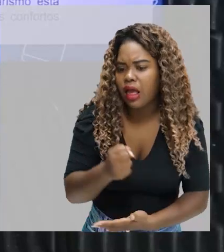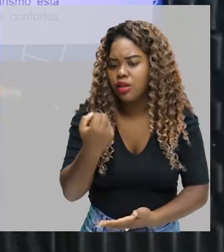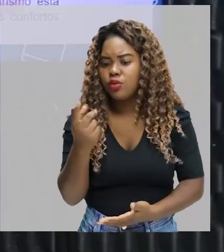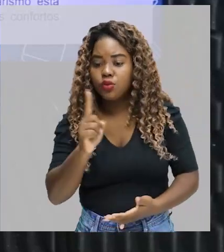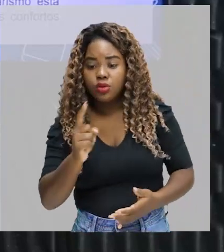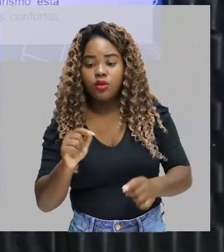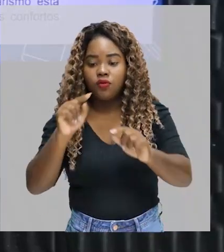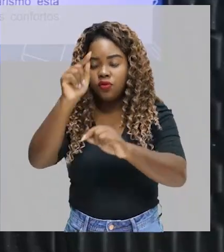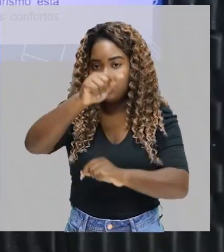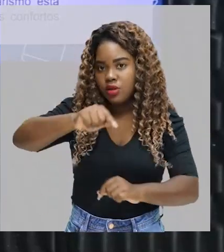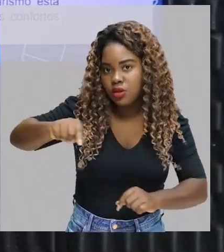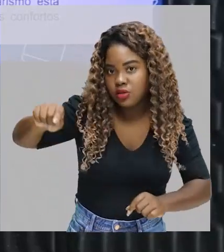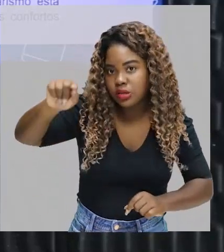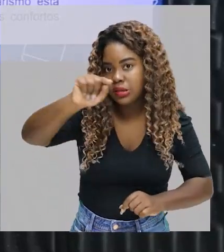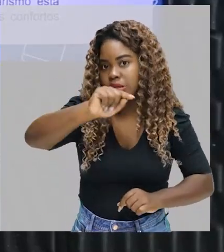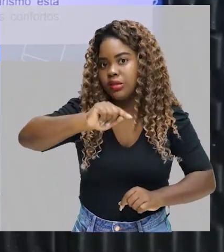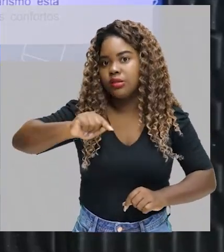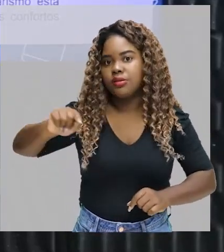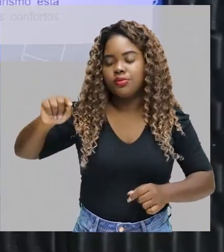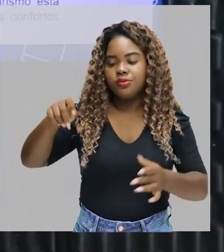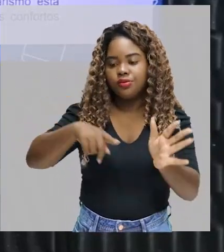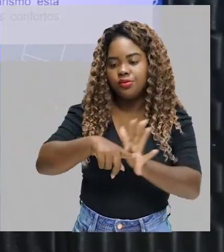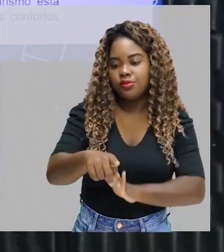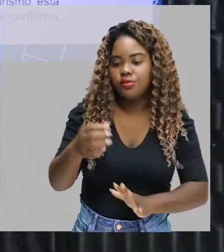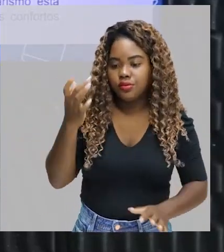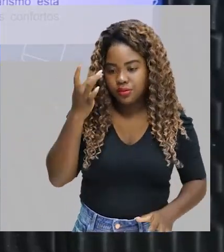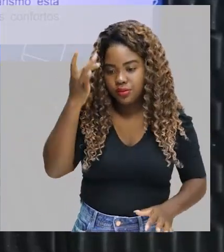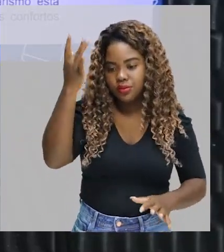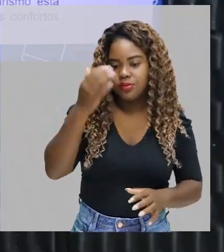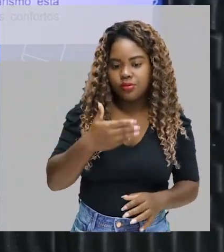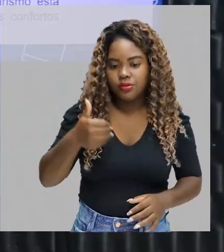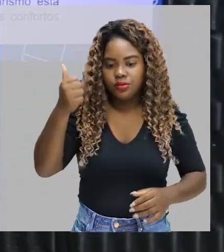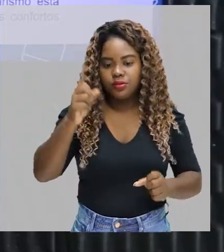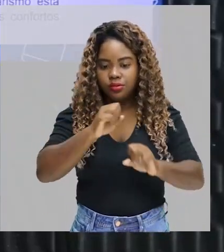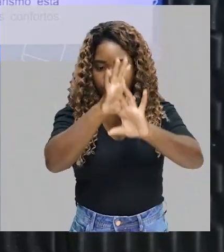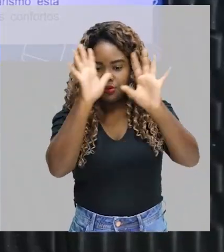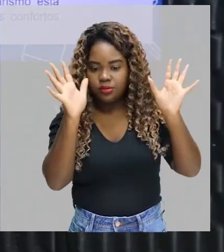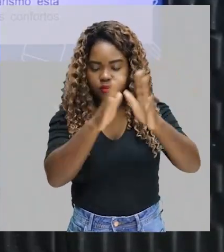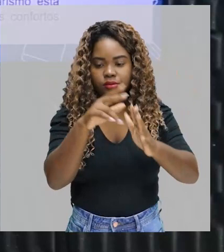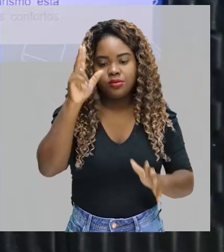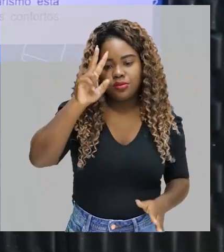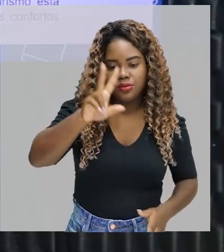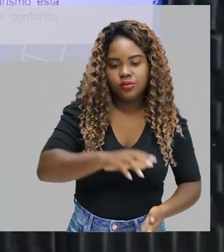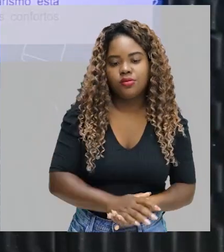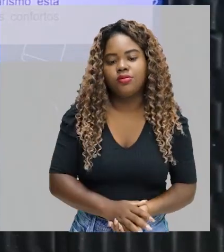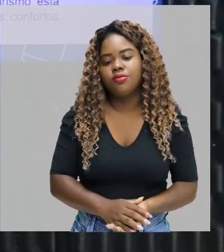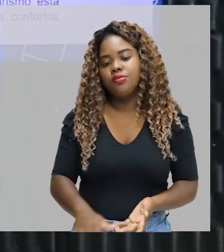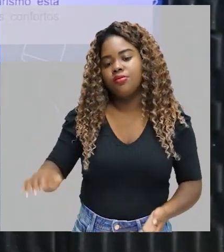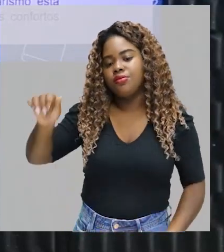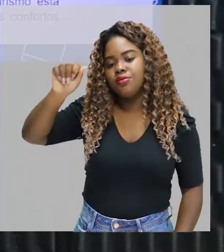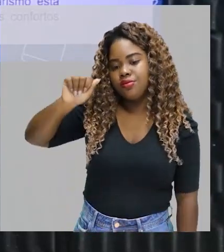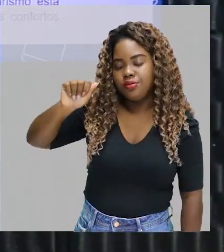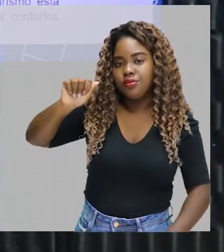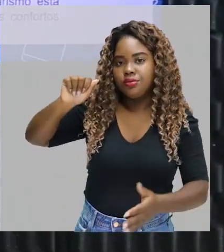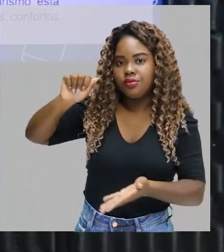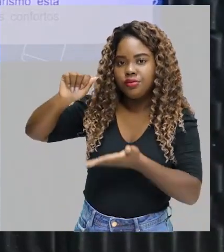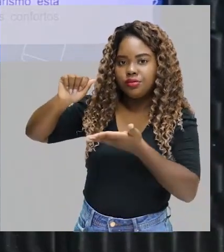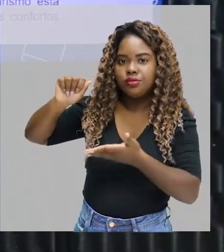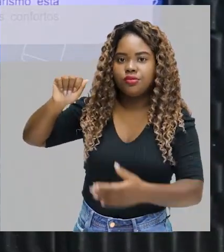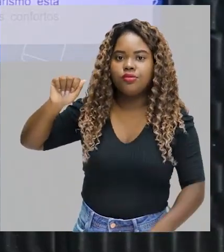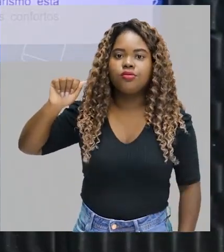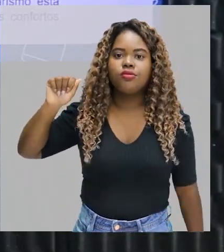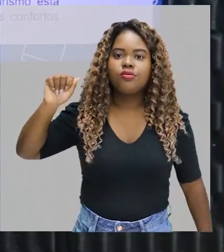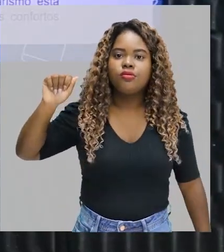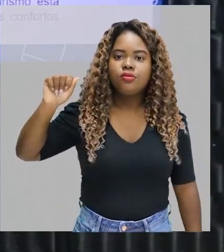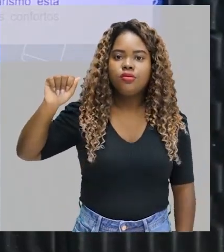não, vocês circulem logo lá na questão para facilitar o entendimento de vocês, vocês estarem lembrando. O sedentarismo é